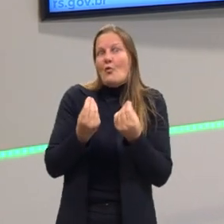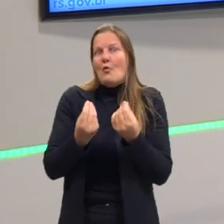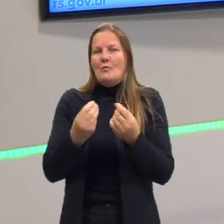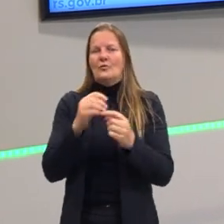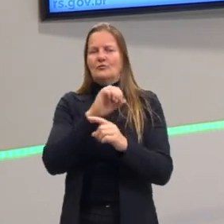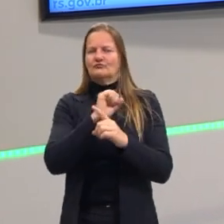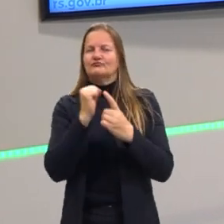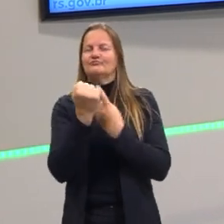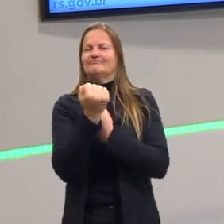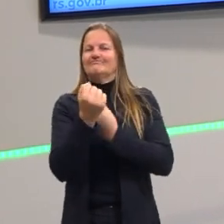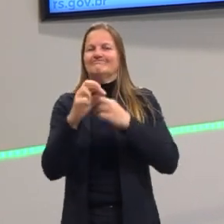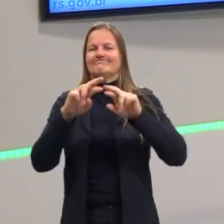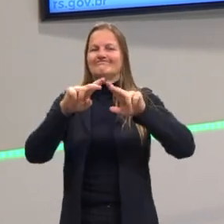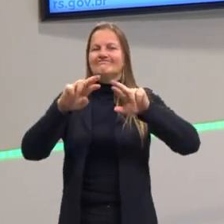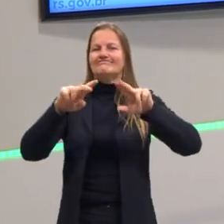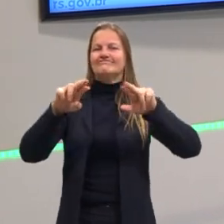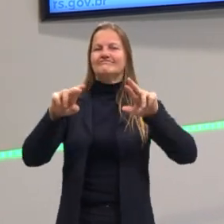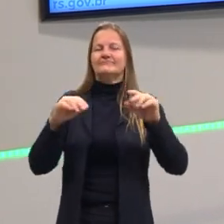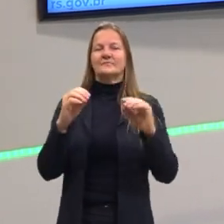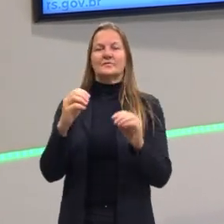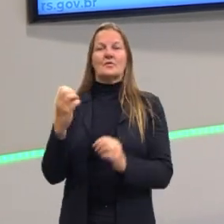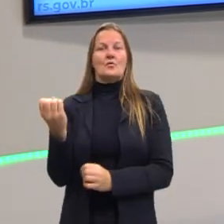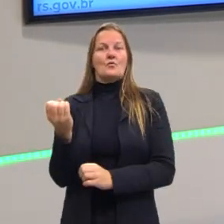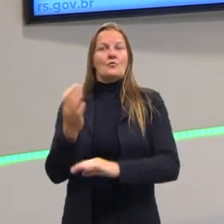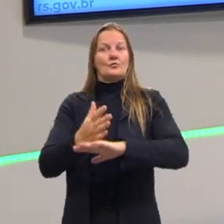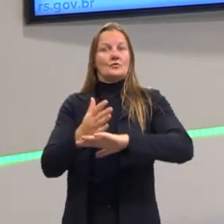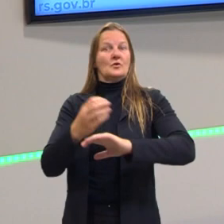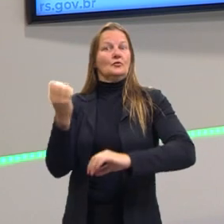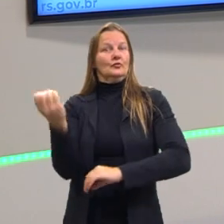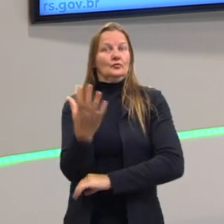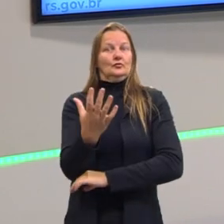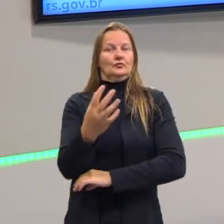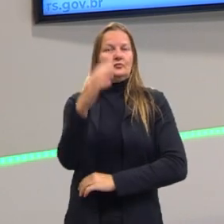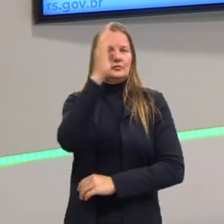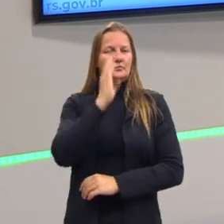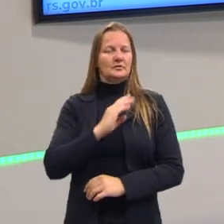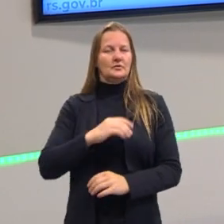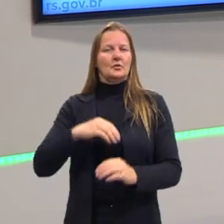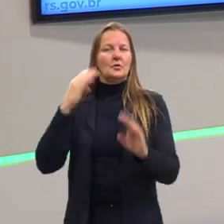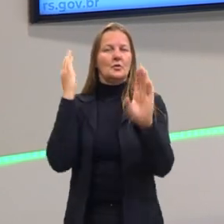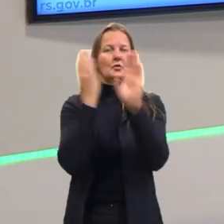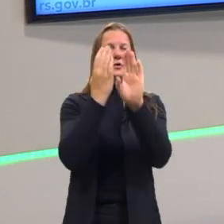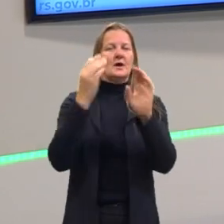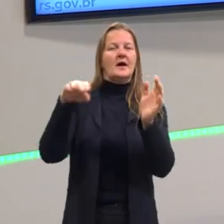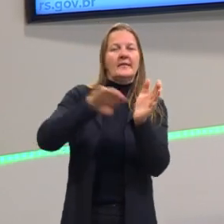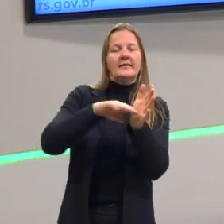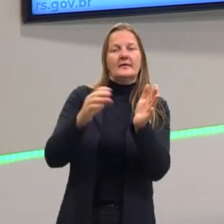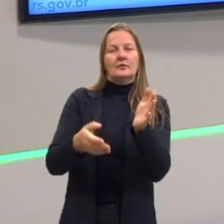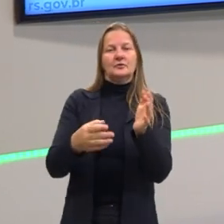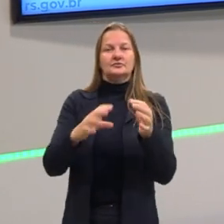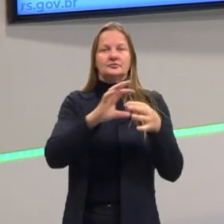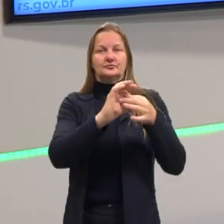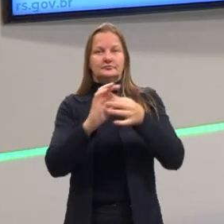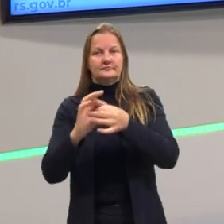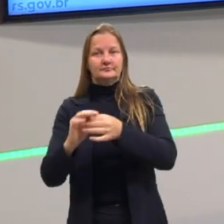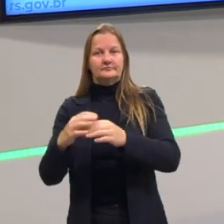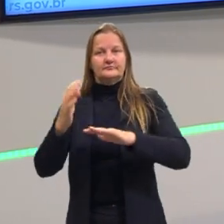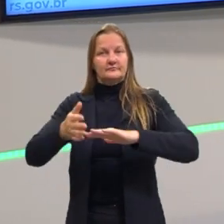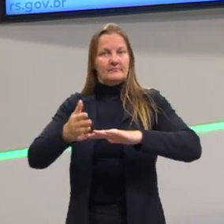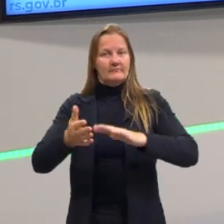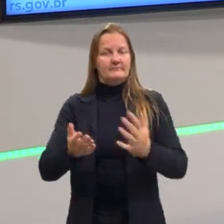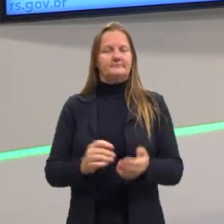essa modernização do Brasil, desde o nosso descobrimento até a nossa contemporaneidade.